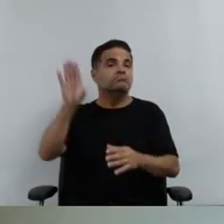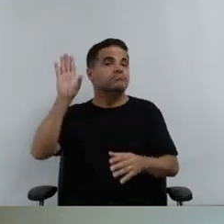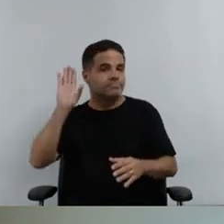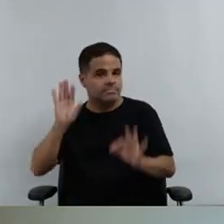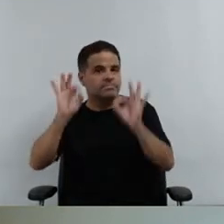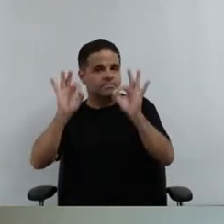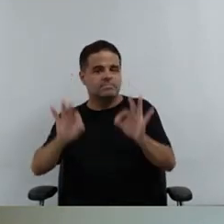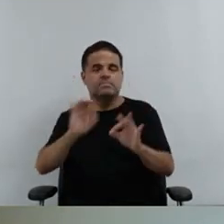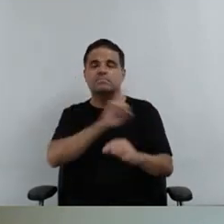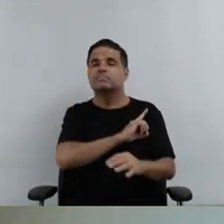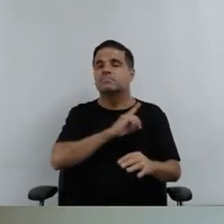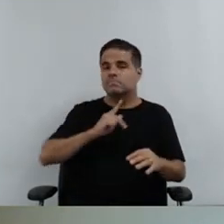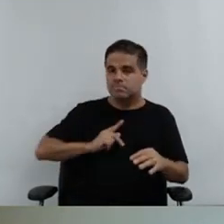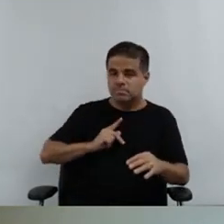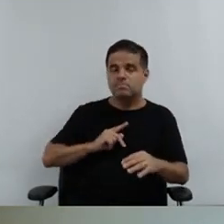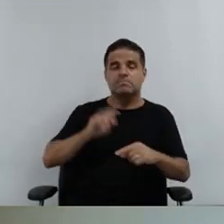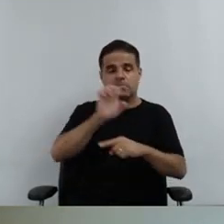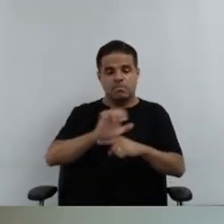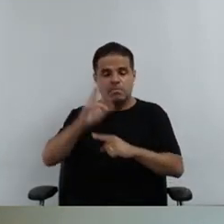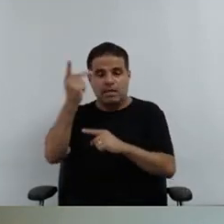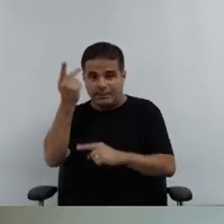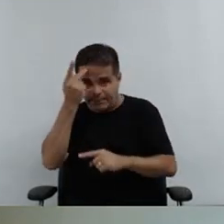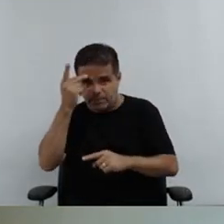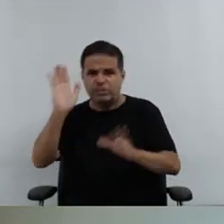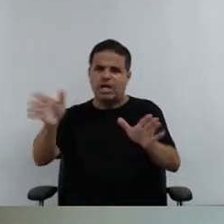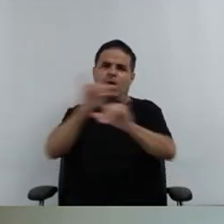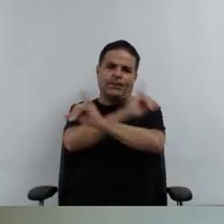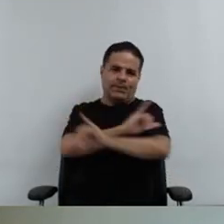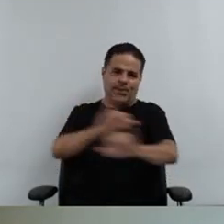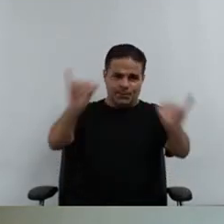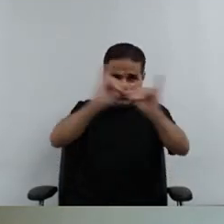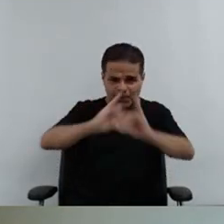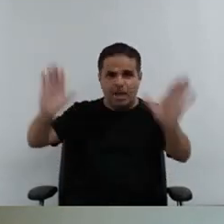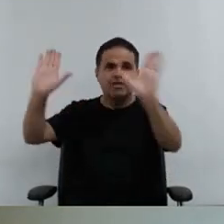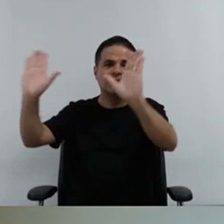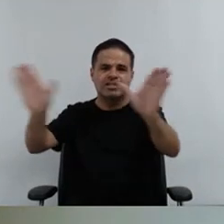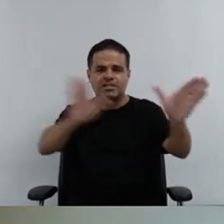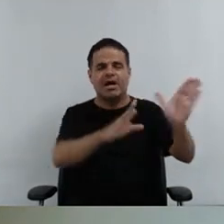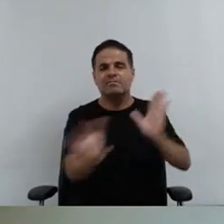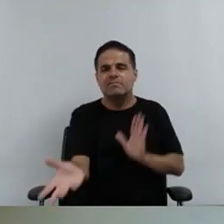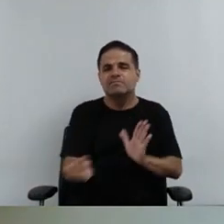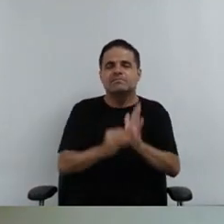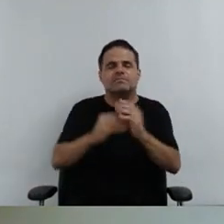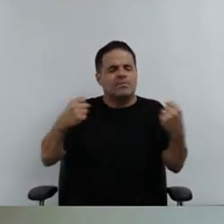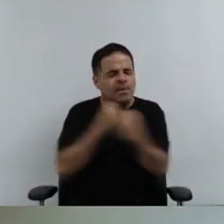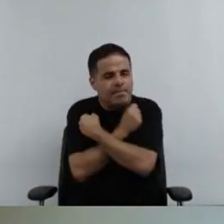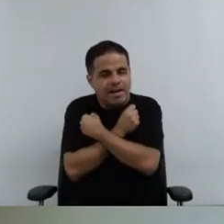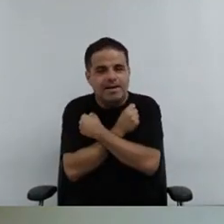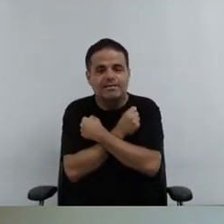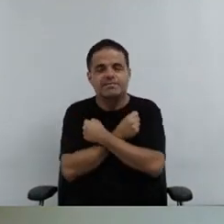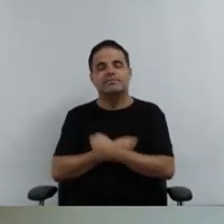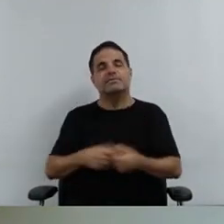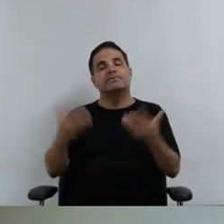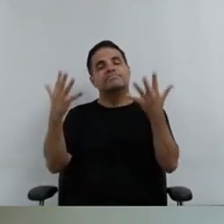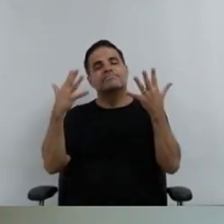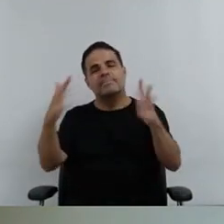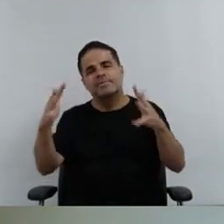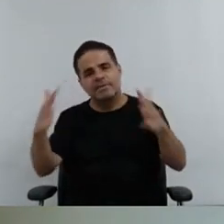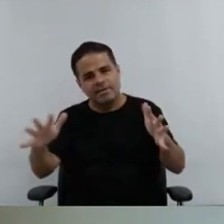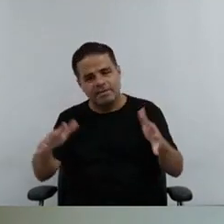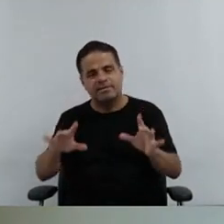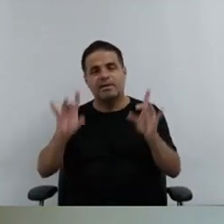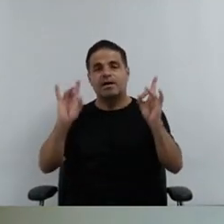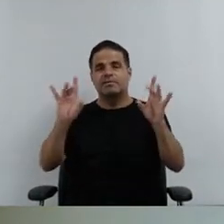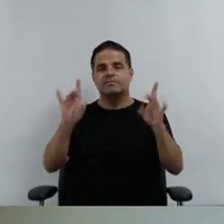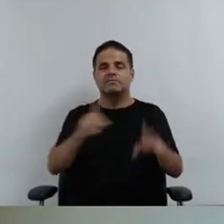Defensoria Pública do Estado de São Paulo, como o presidente já anunciou, e deixo também um abraço e uma saudação especial ao